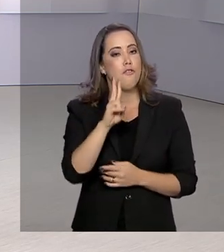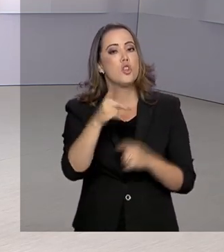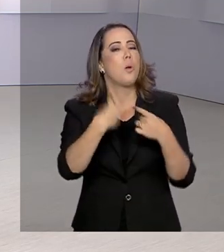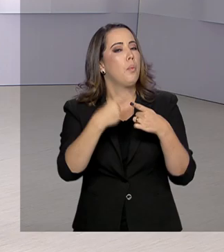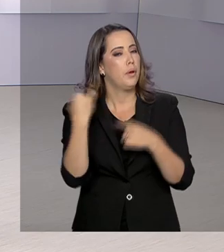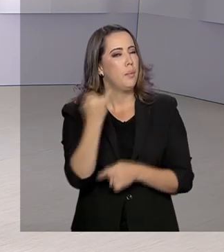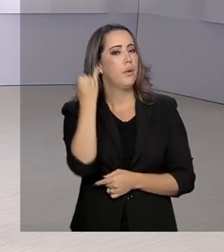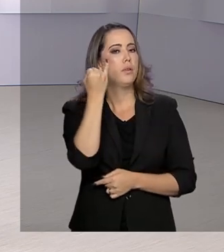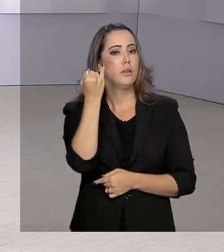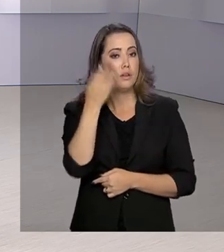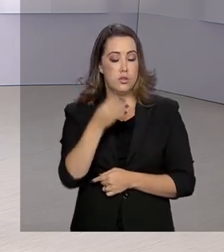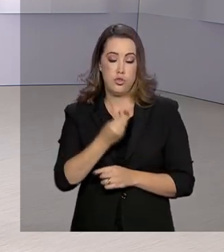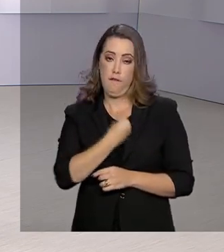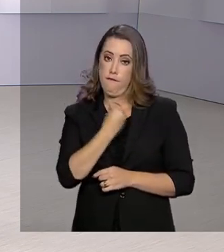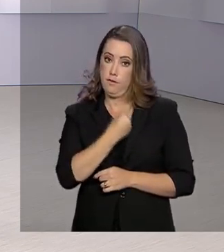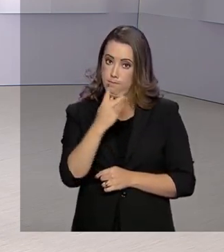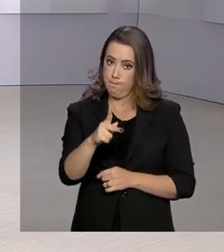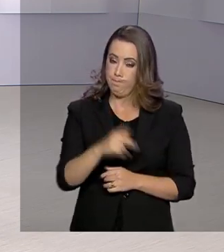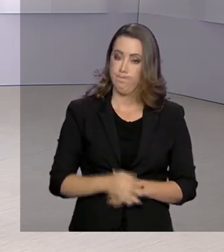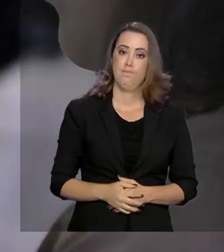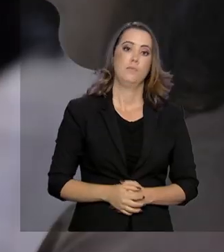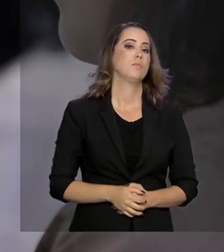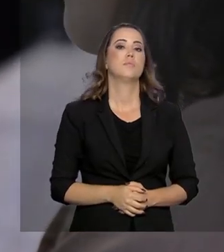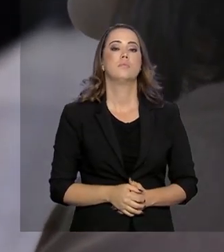baixa e influencia a vida do consumidor.